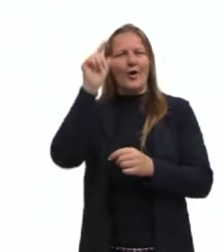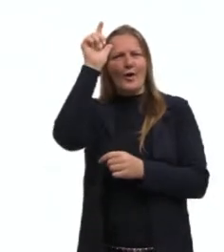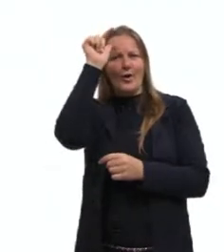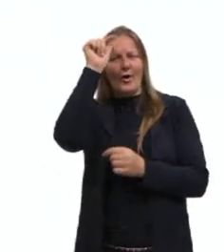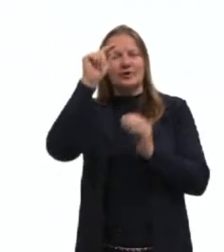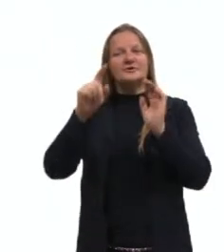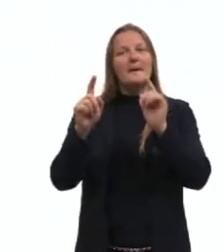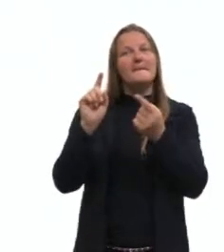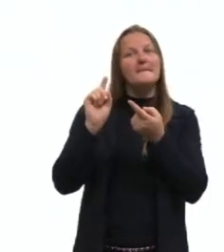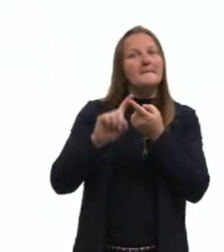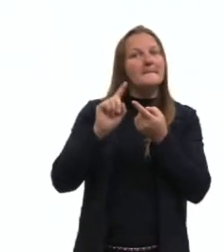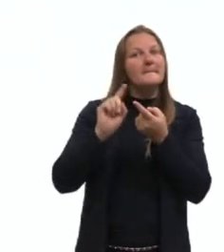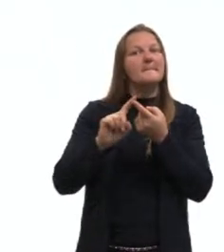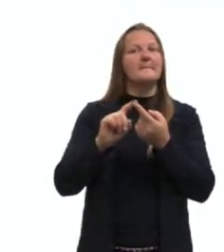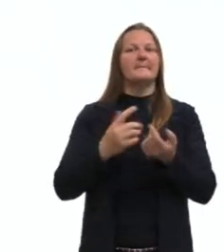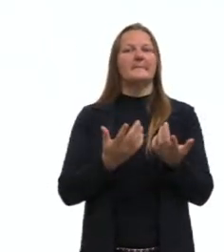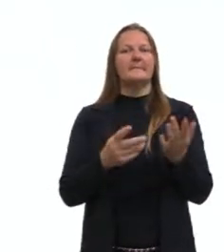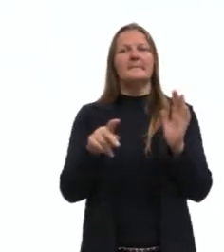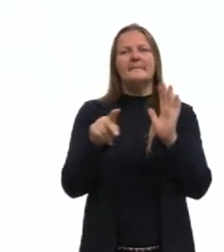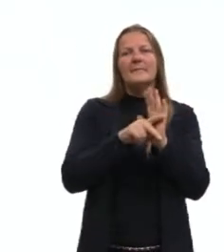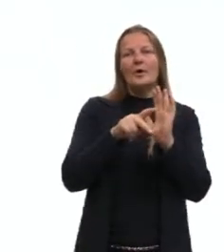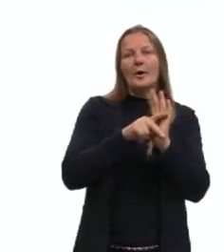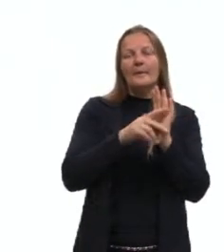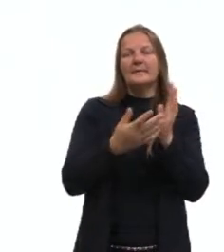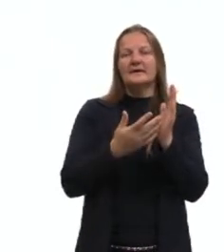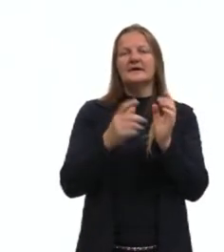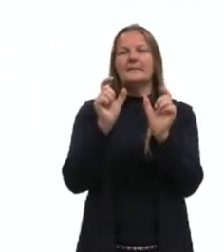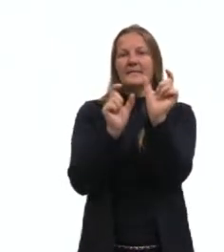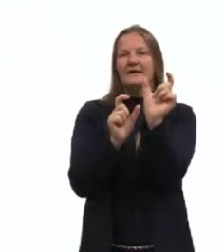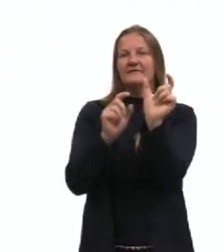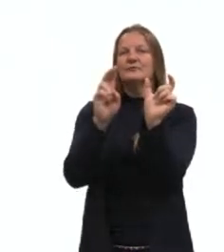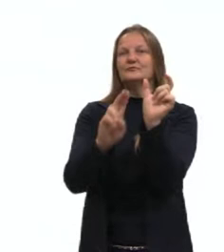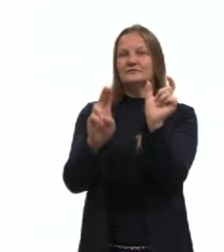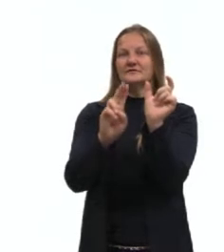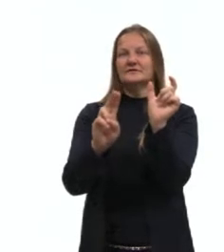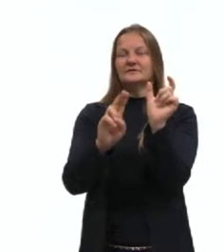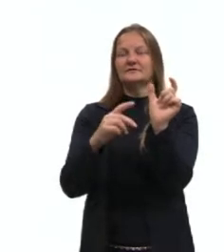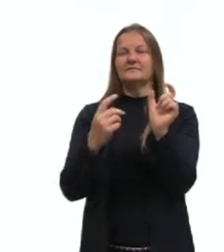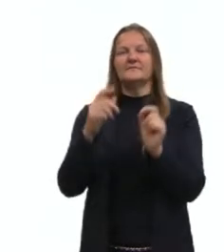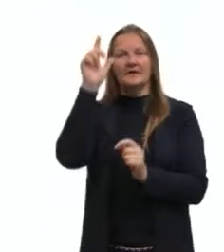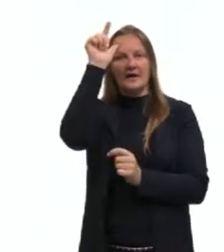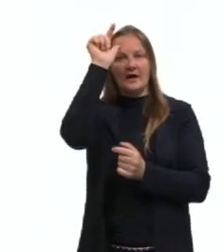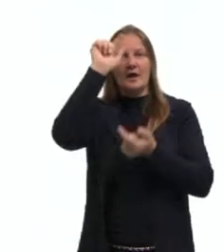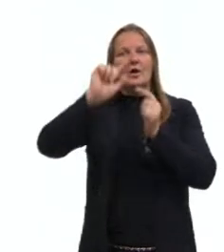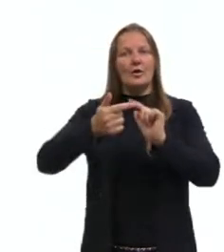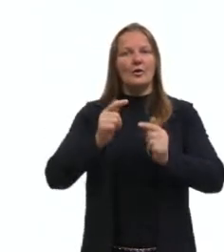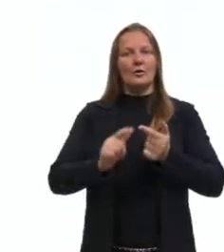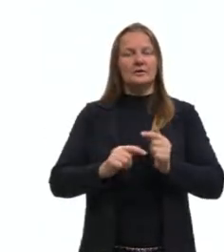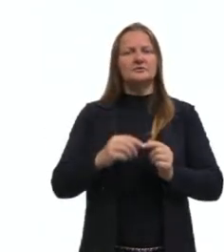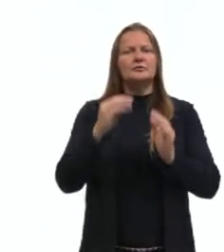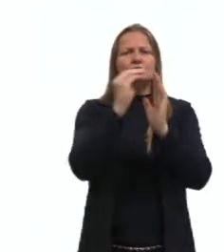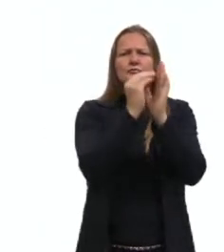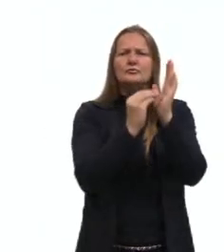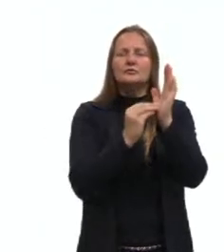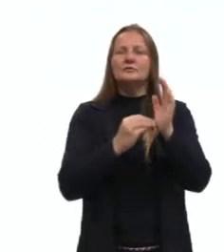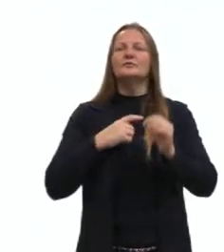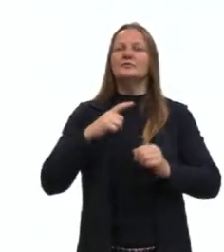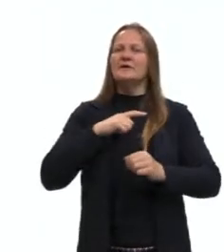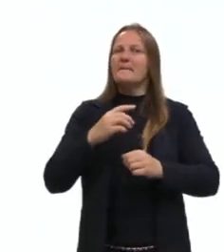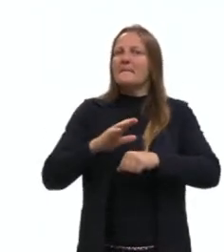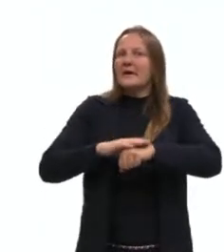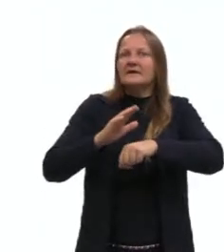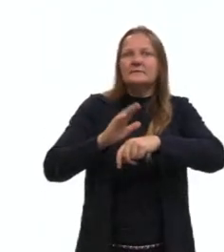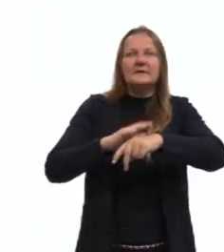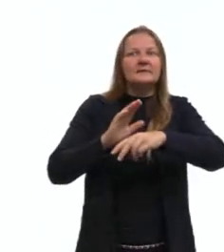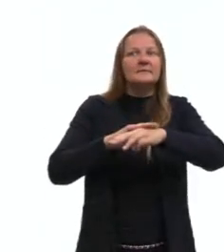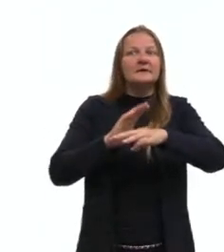proposicional, né, esse termo que nós utilizamos. A lógica, ela é um conteúdo que está entrando cada vez